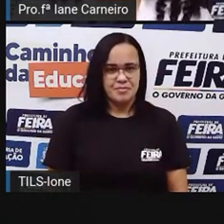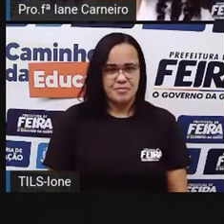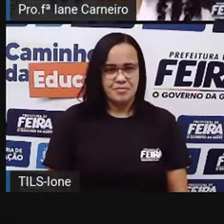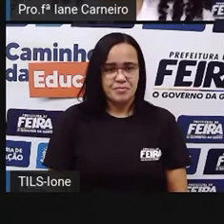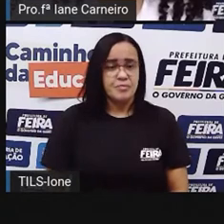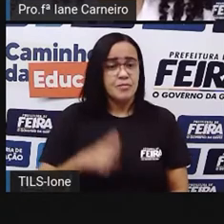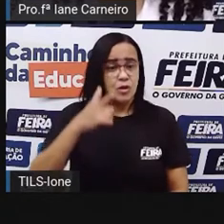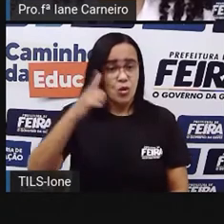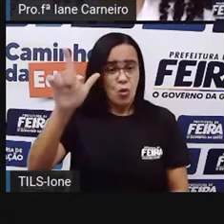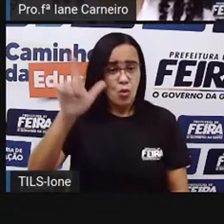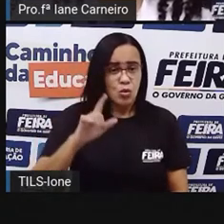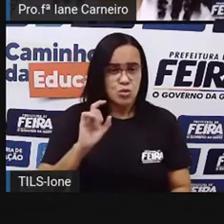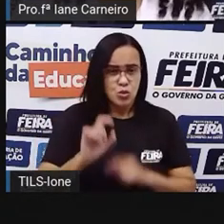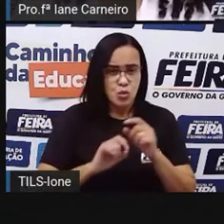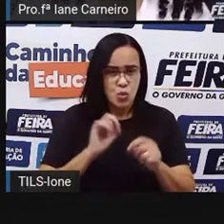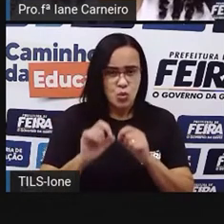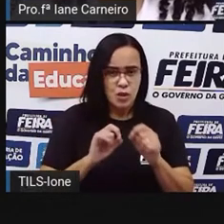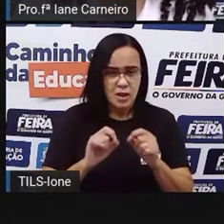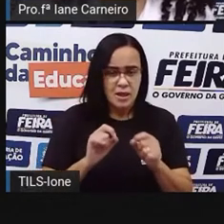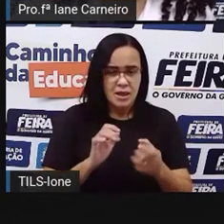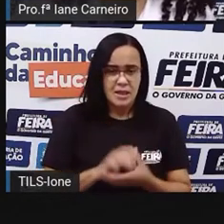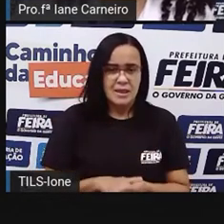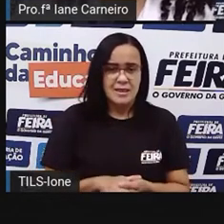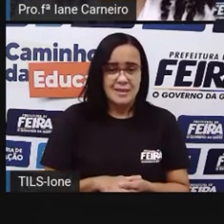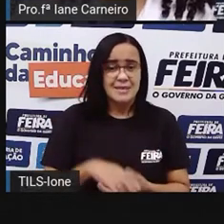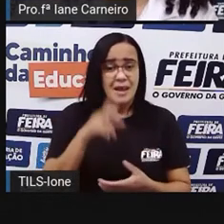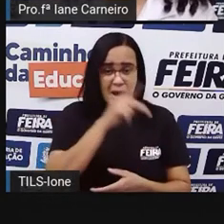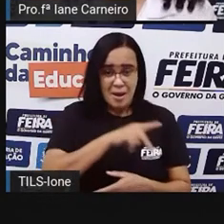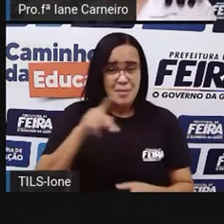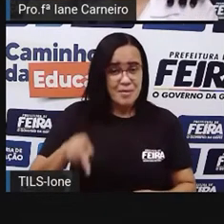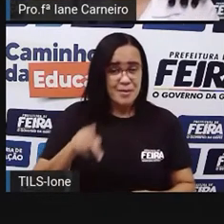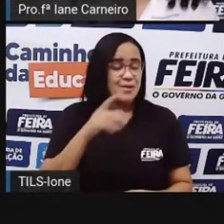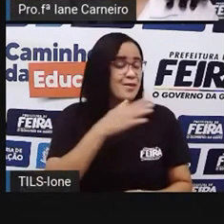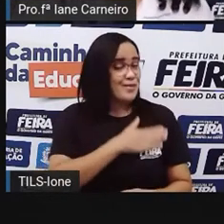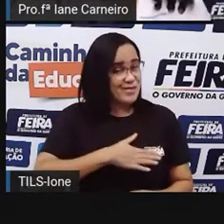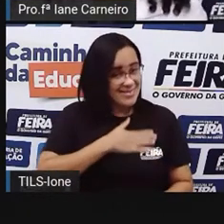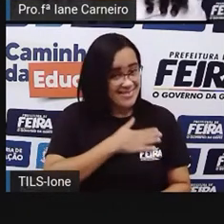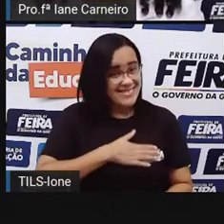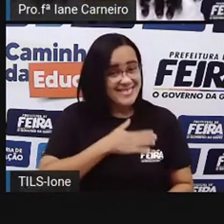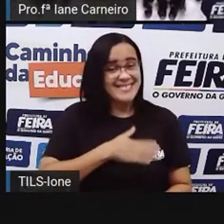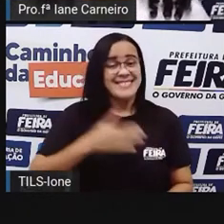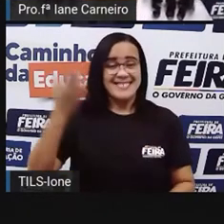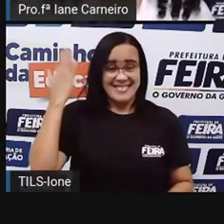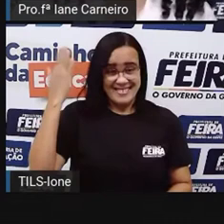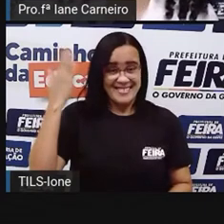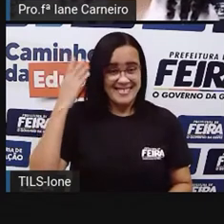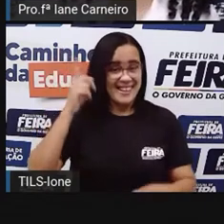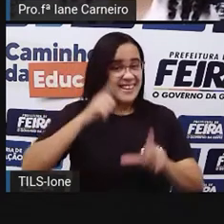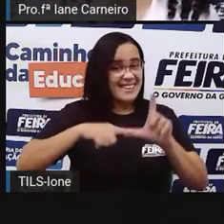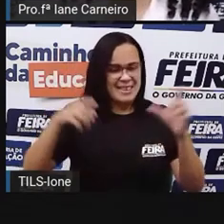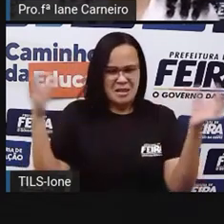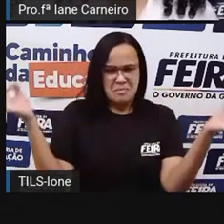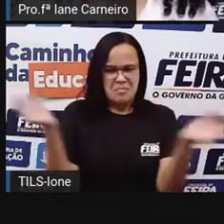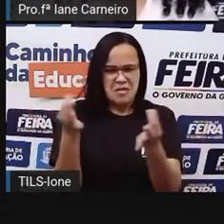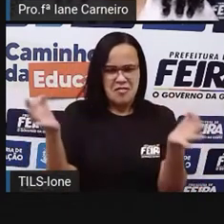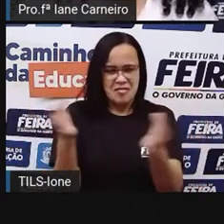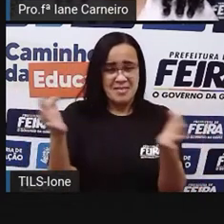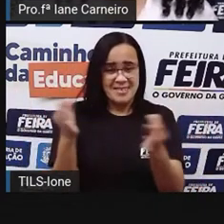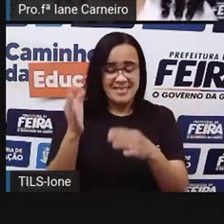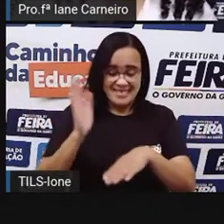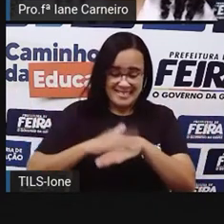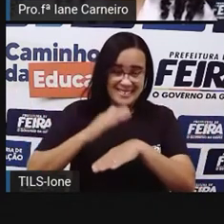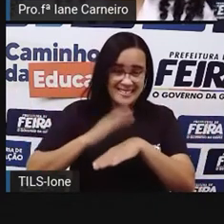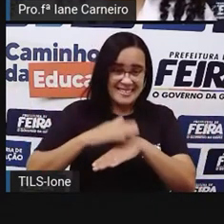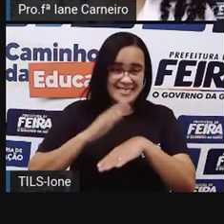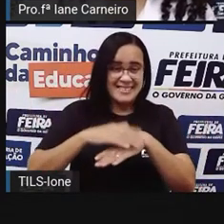Outro formato aqui também, Ah, a Pró brincava muito com isso, de fazer efeitos nas letras, né? Então, aqui. Aqui